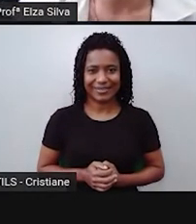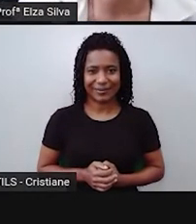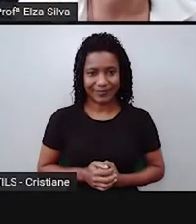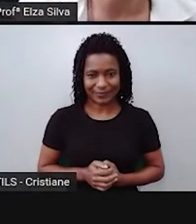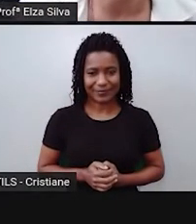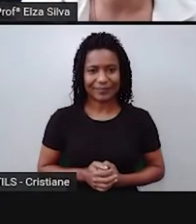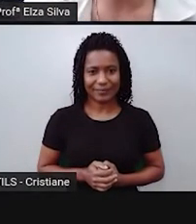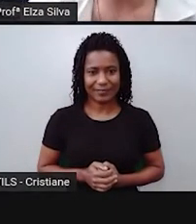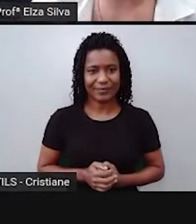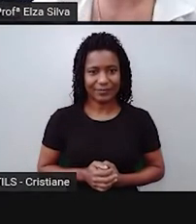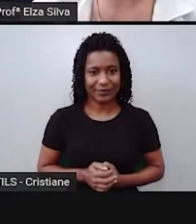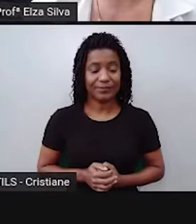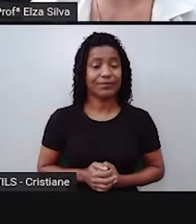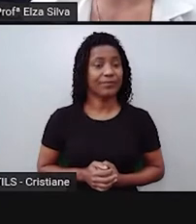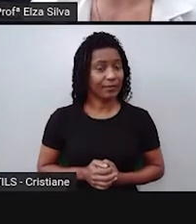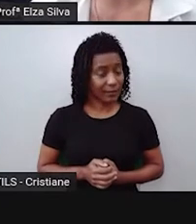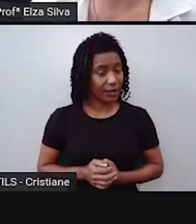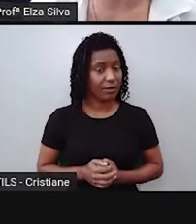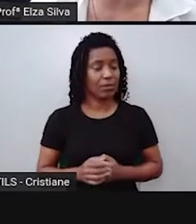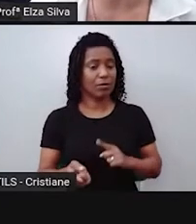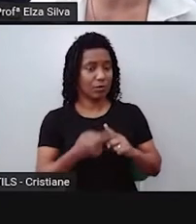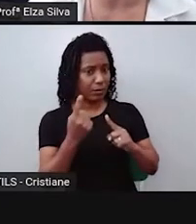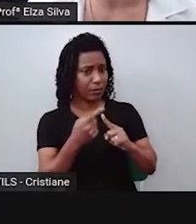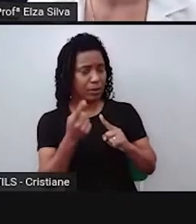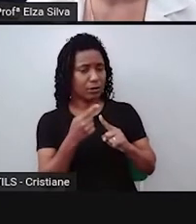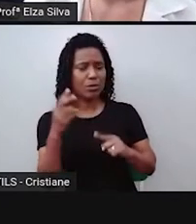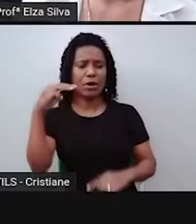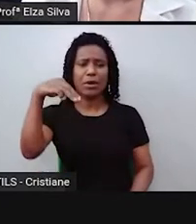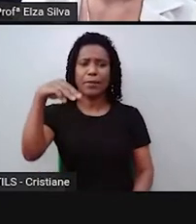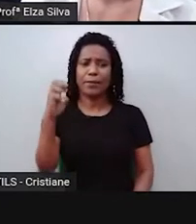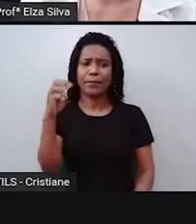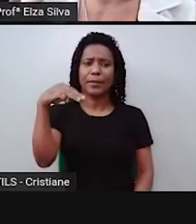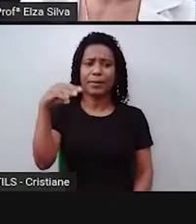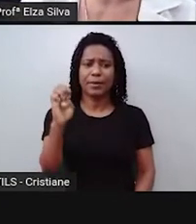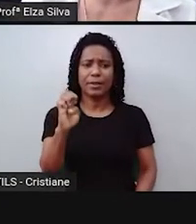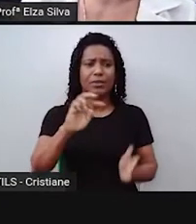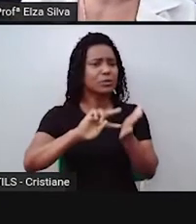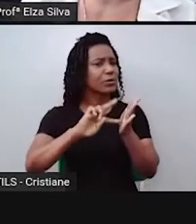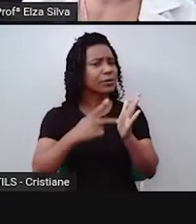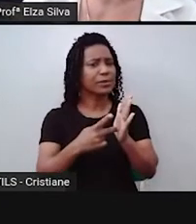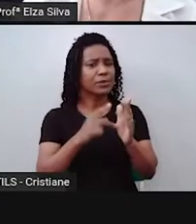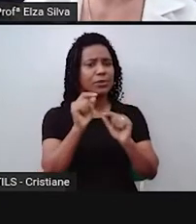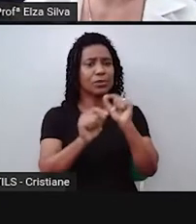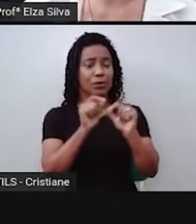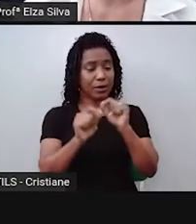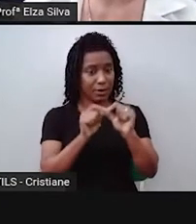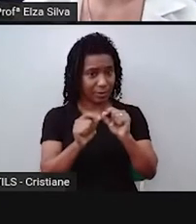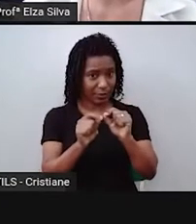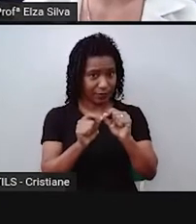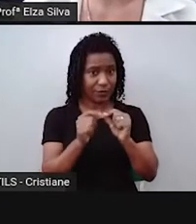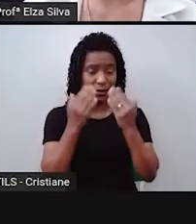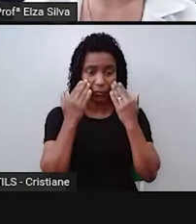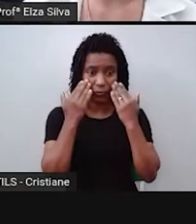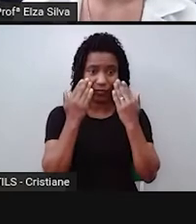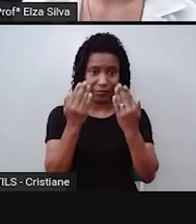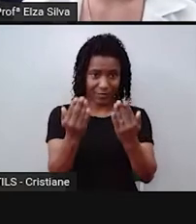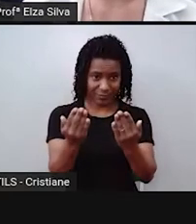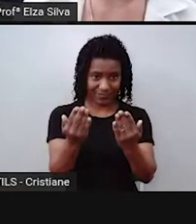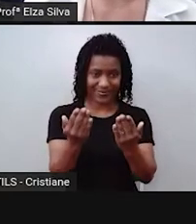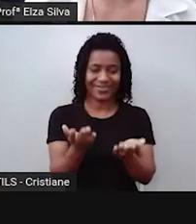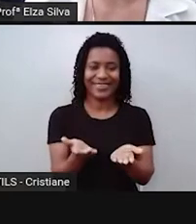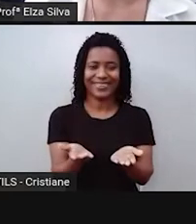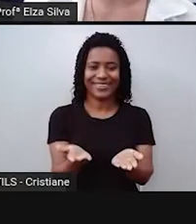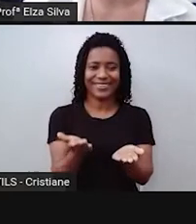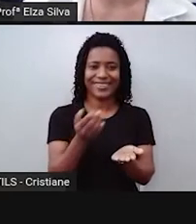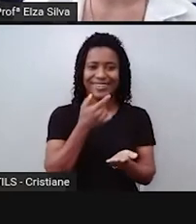Primeiro, vamos conceituar meme. Vamos ler junto comigo? A meme é